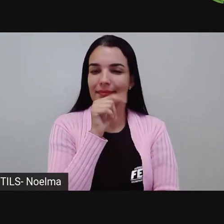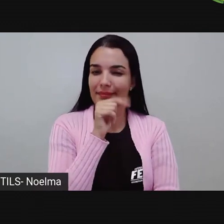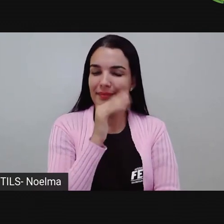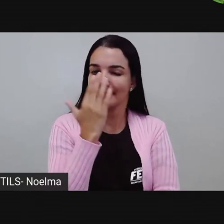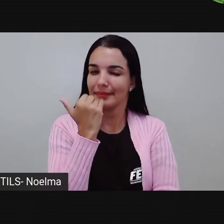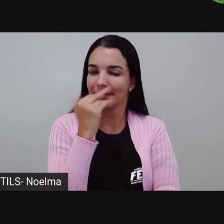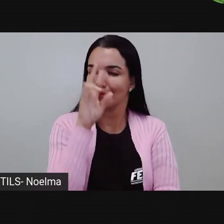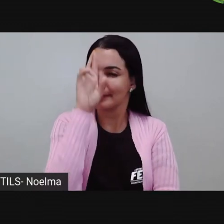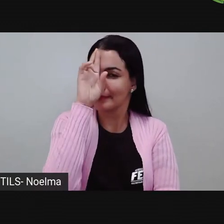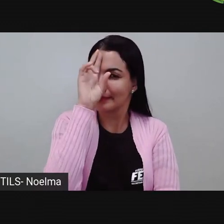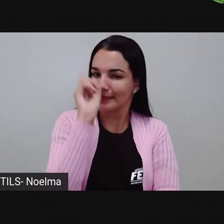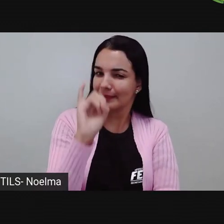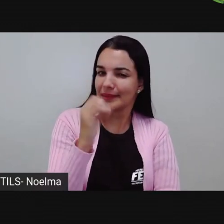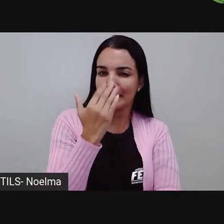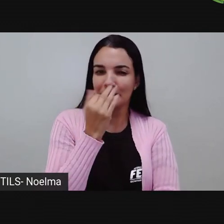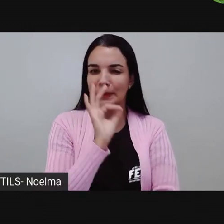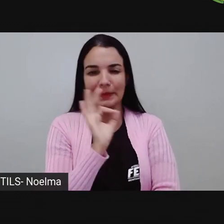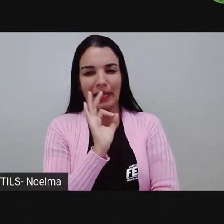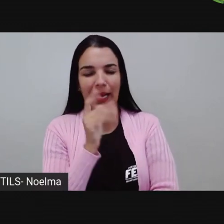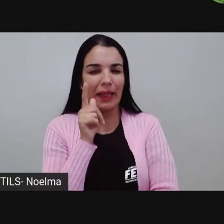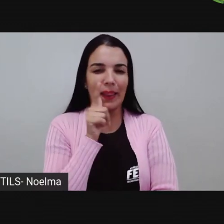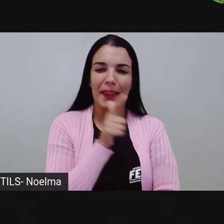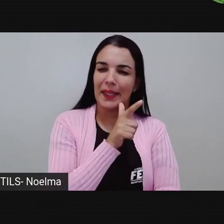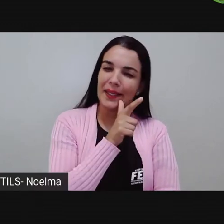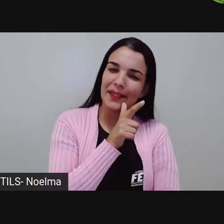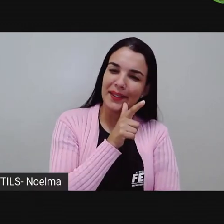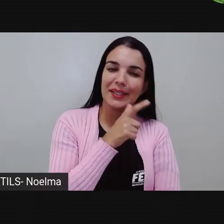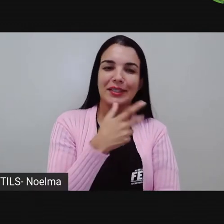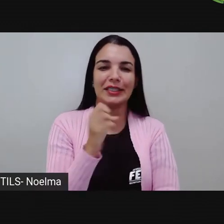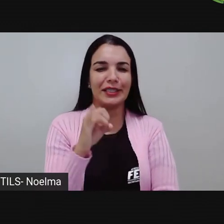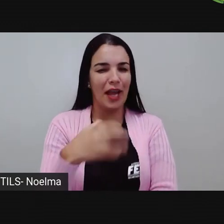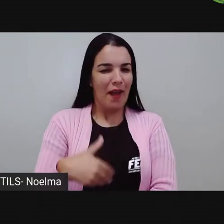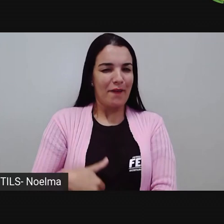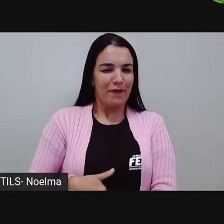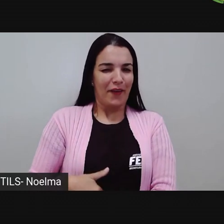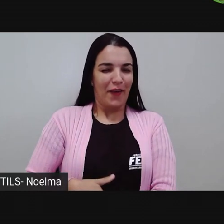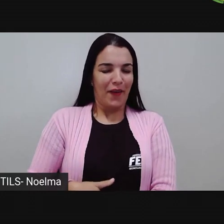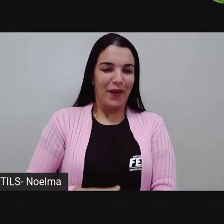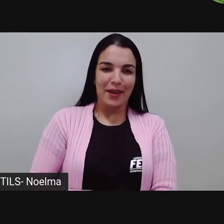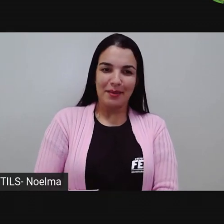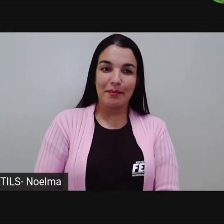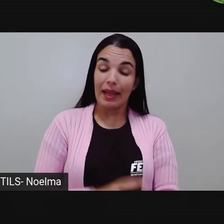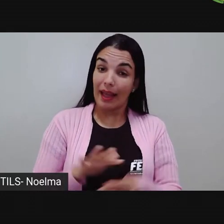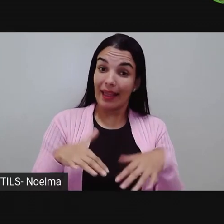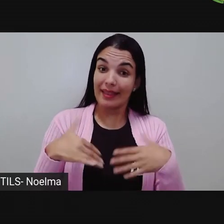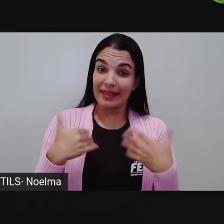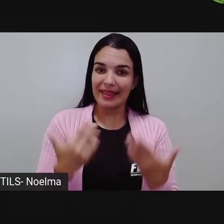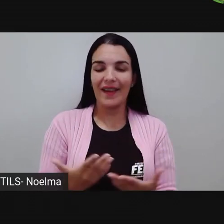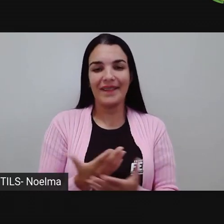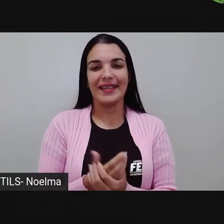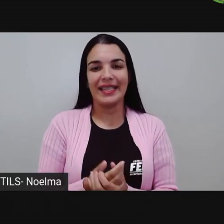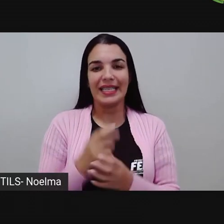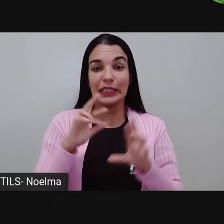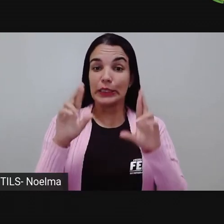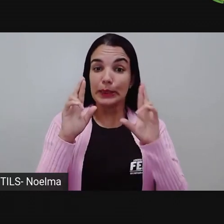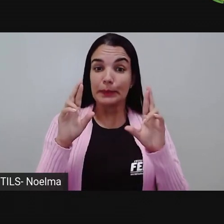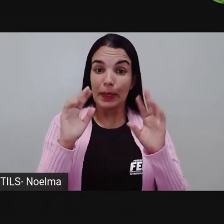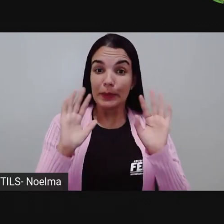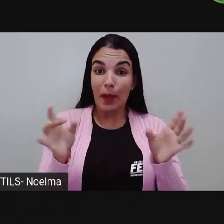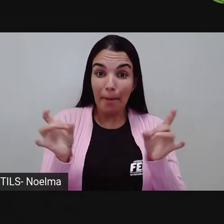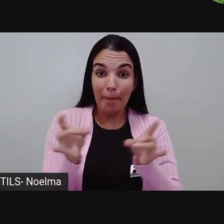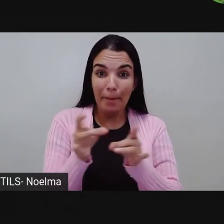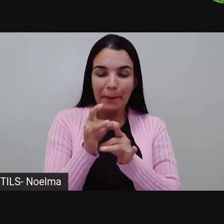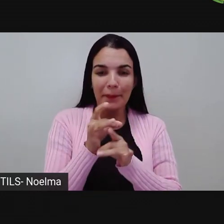almoçar quem não almoço ainda, lanchar quem estava com aquela fominha, né? Pois é, espero que vocês já tenham feito